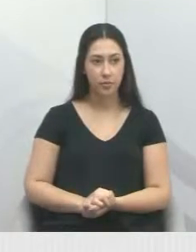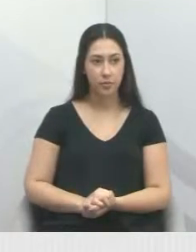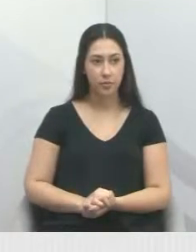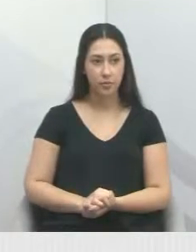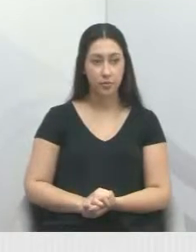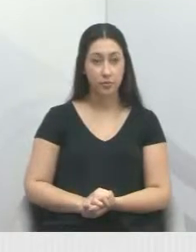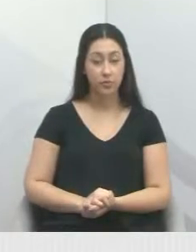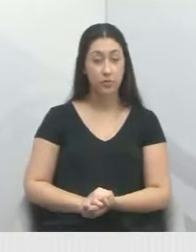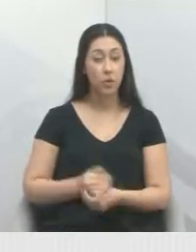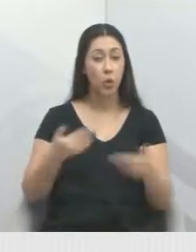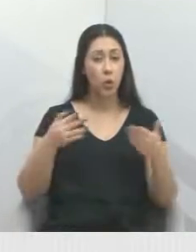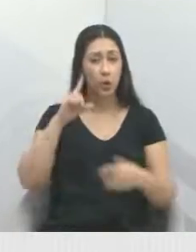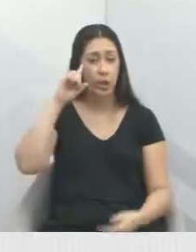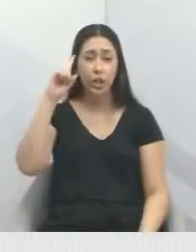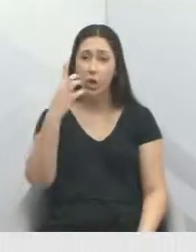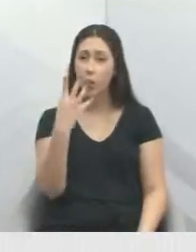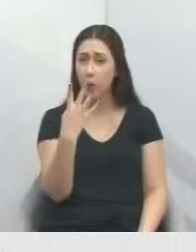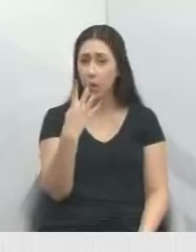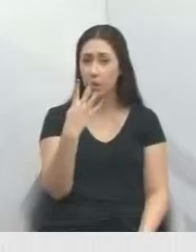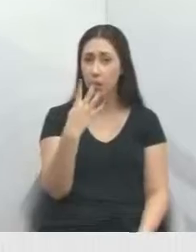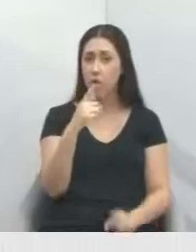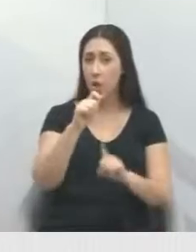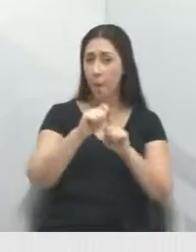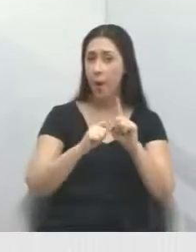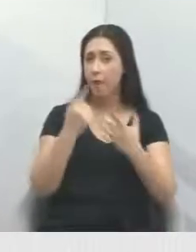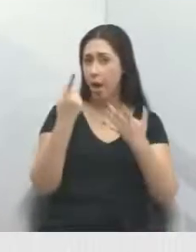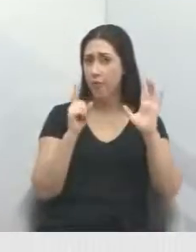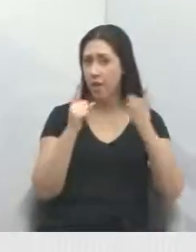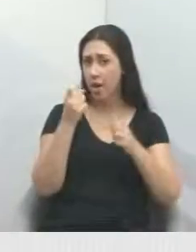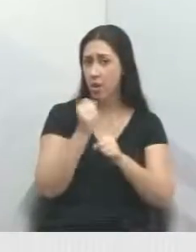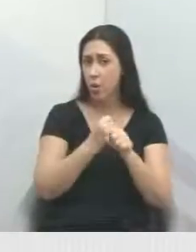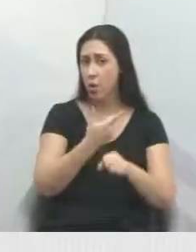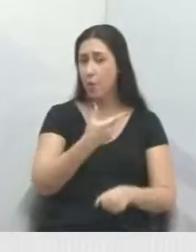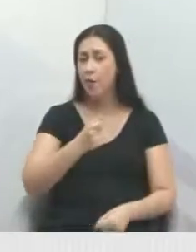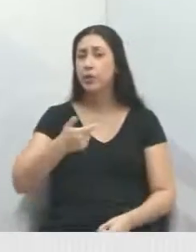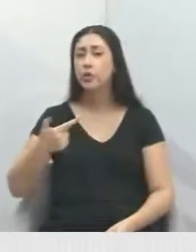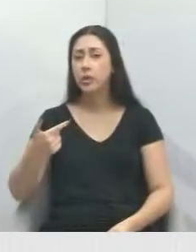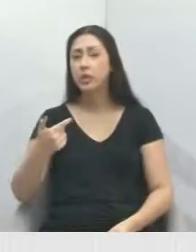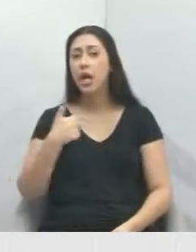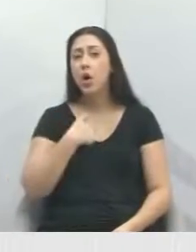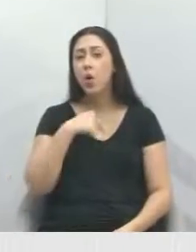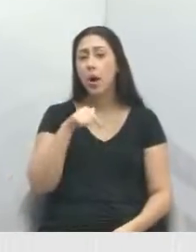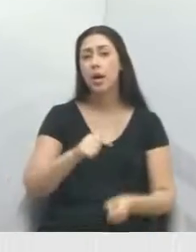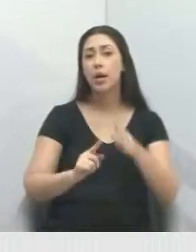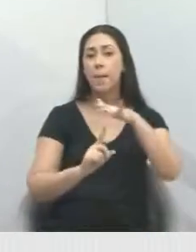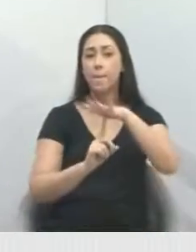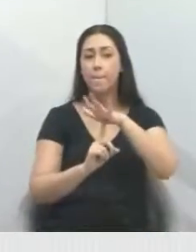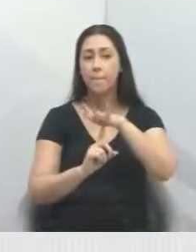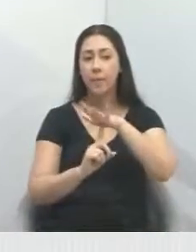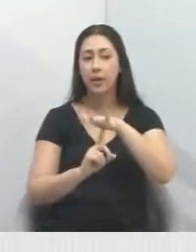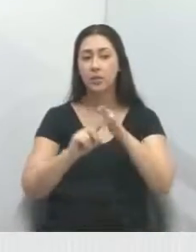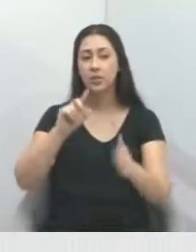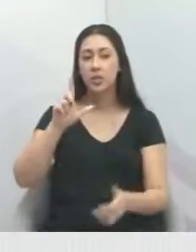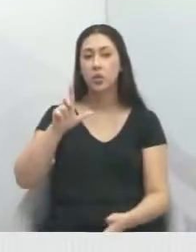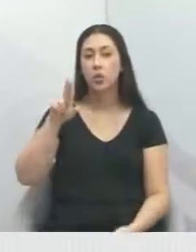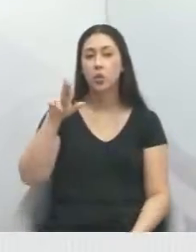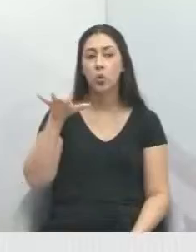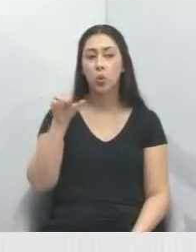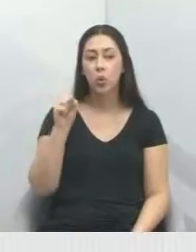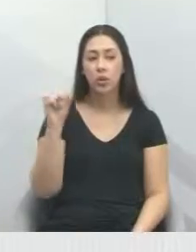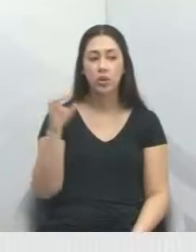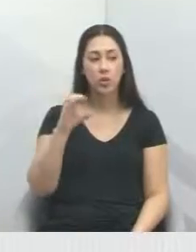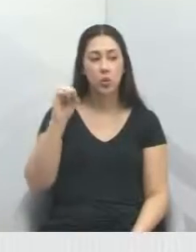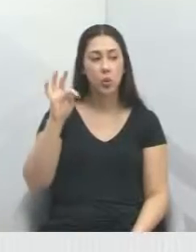Hoje é dia 4 de 2 de 2022. Estou aqui na Praça Luiz Otavo